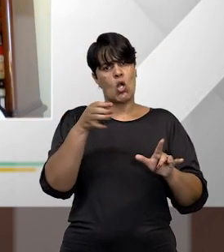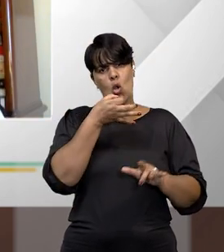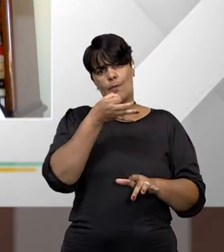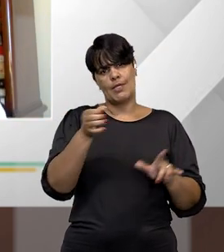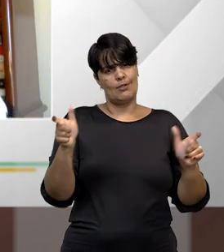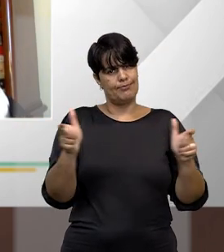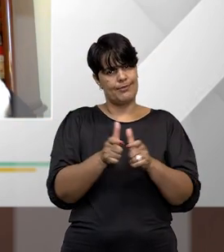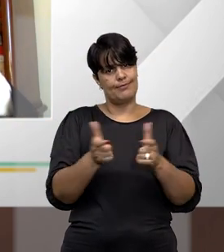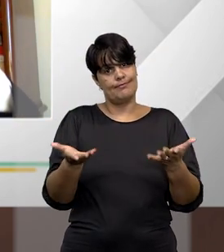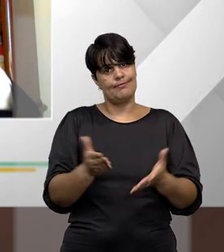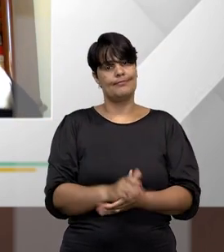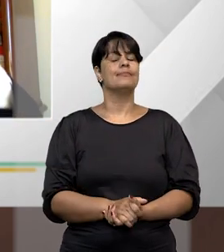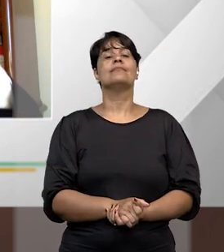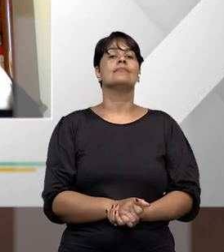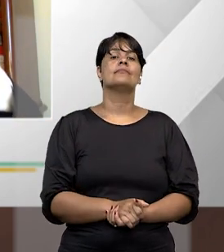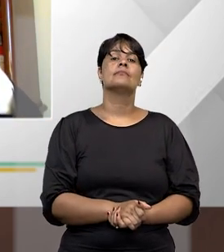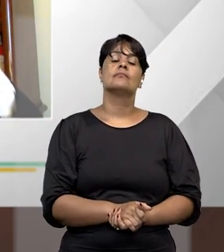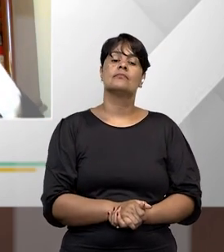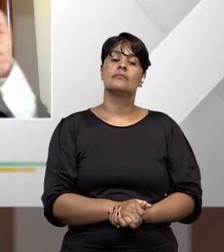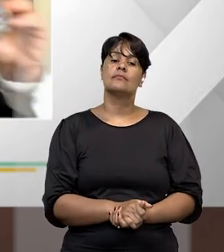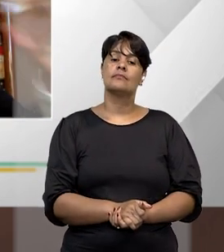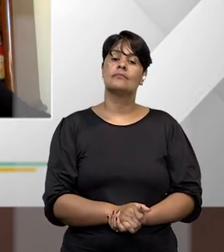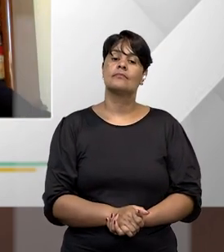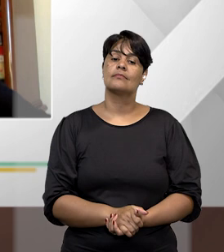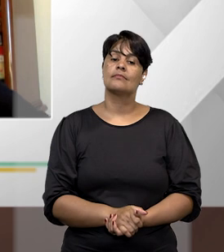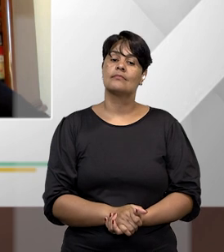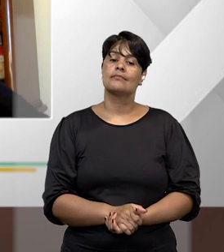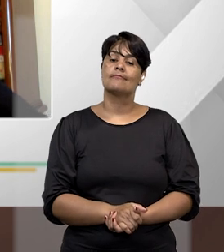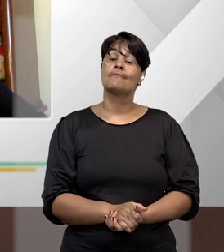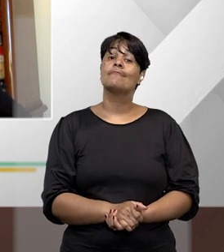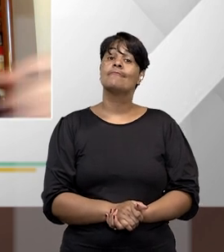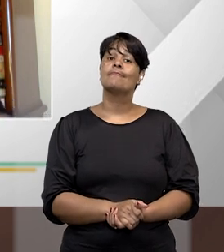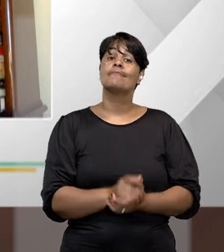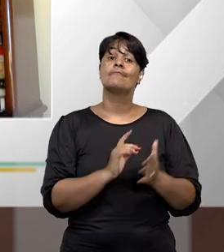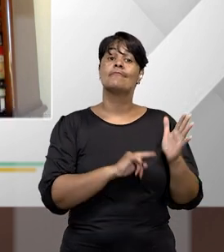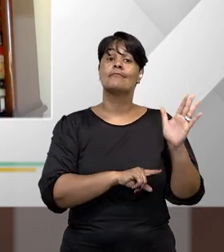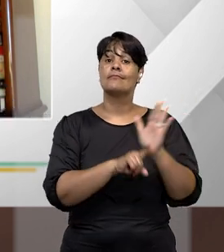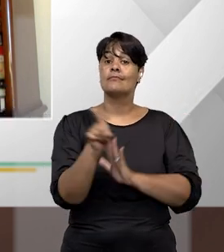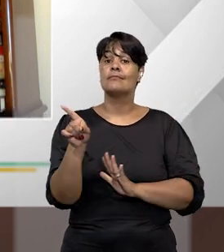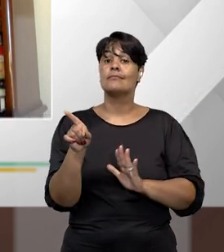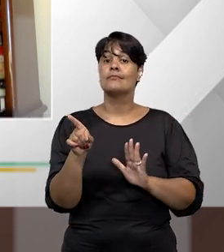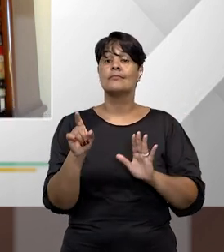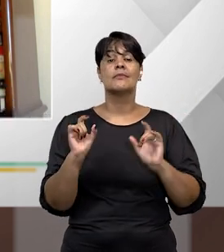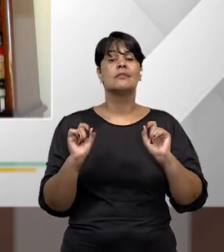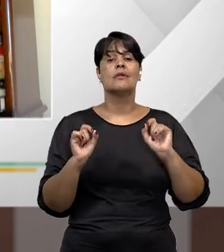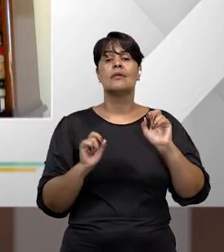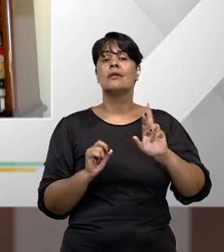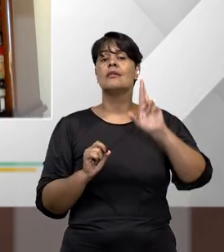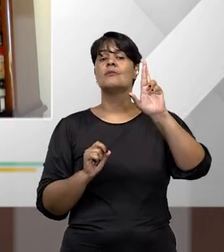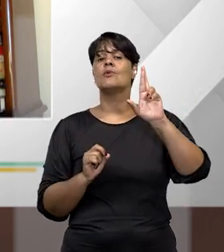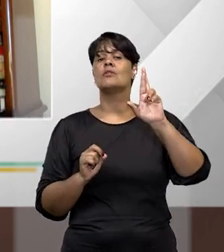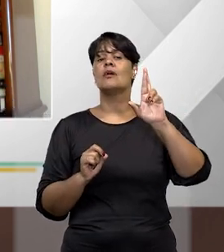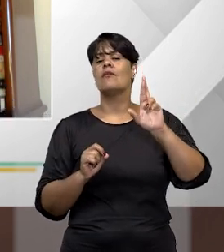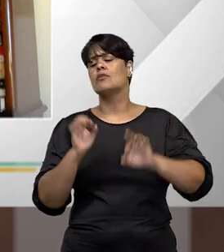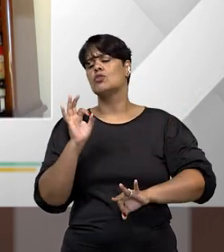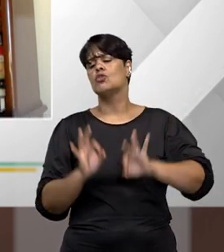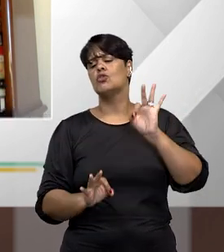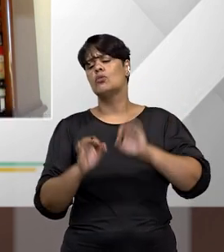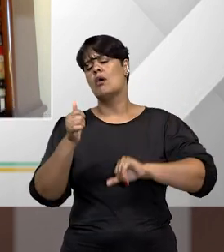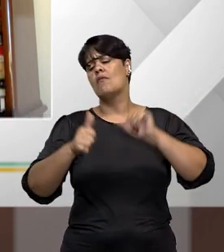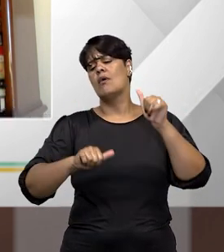E a quem compete processar e julgar os crimes contra o Estado democrático de direito, professor Renê? Bom,